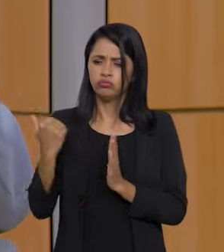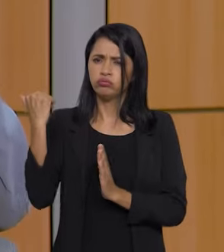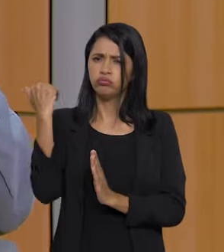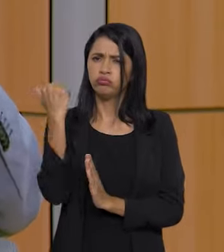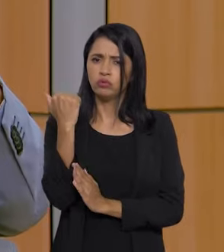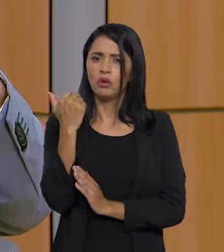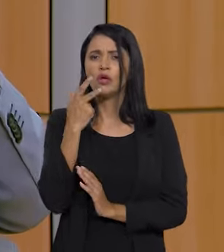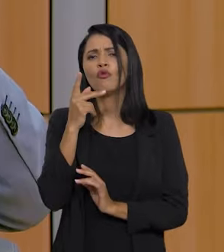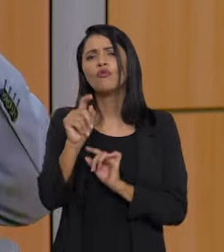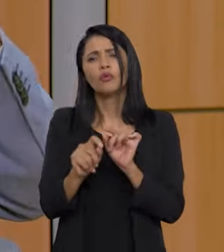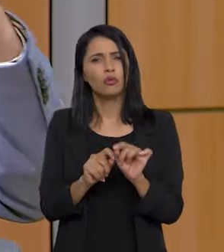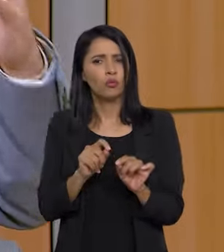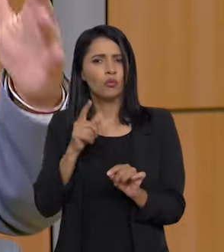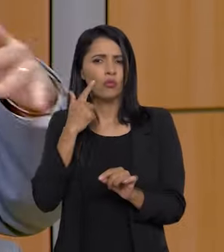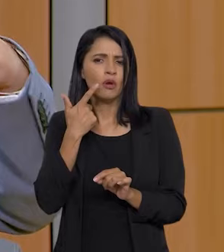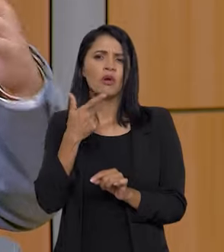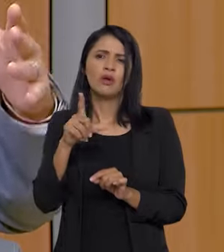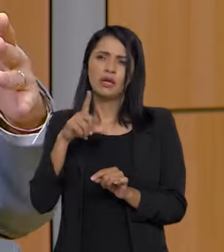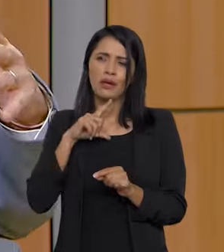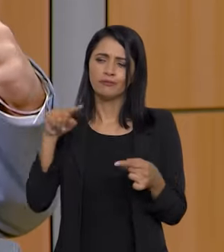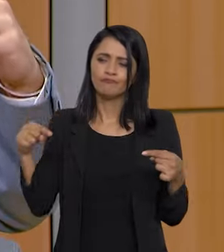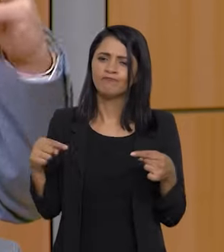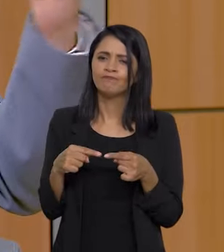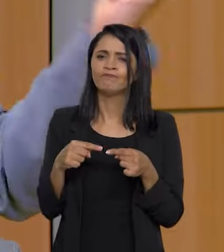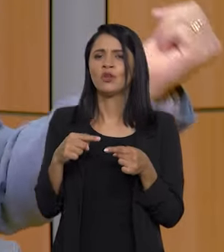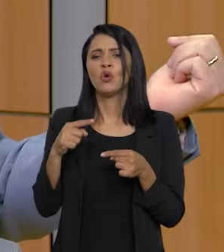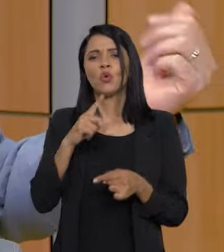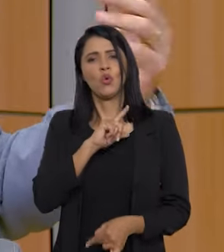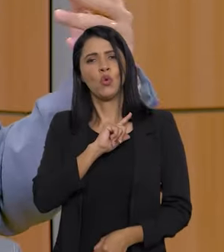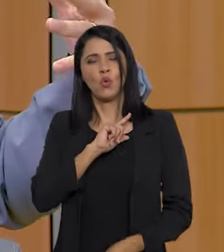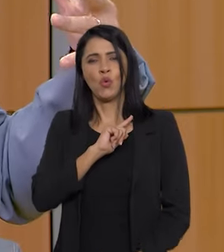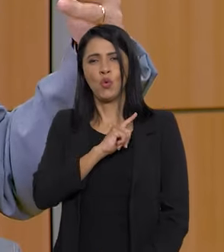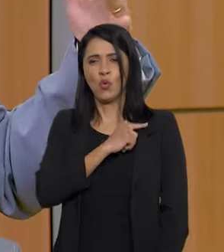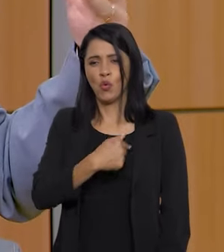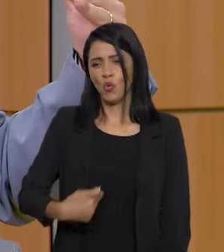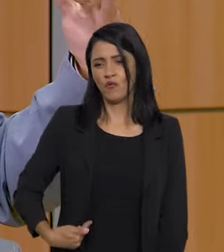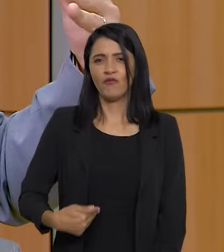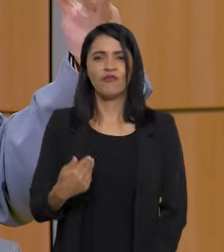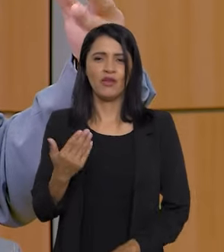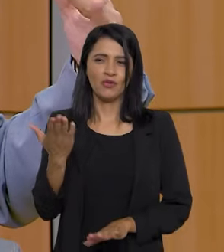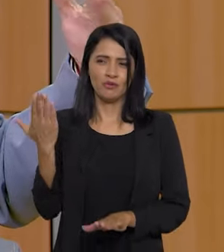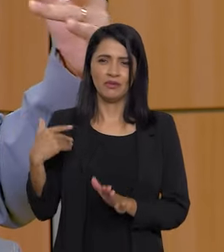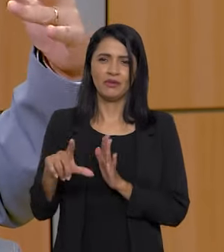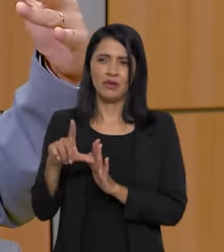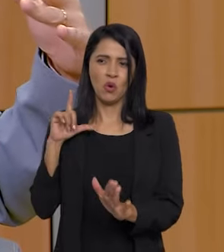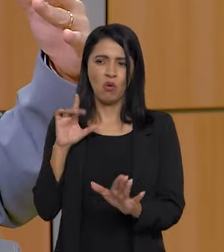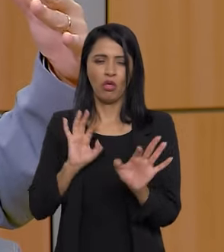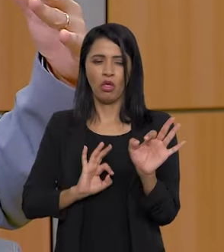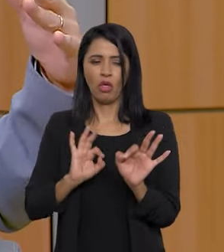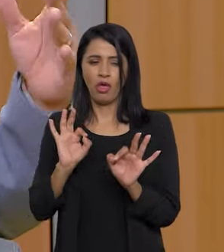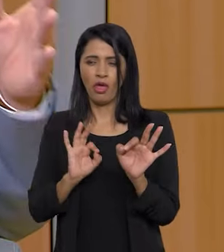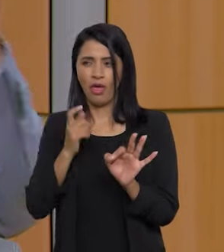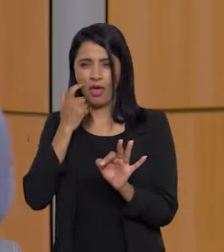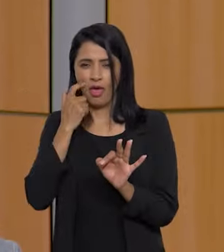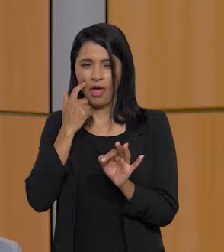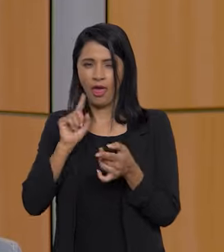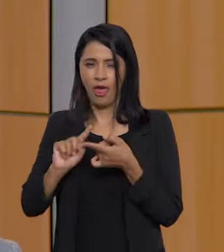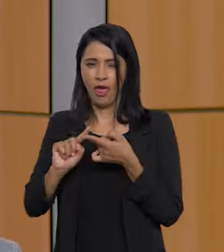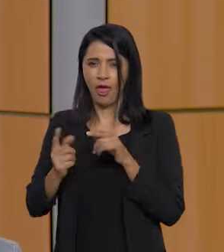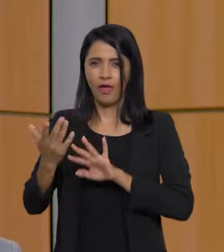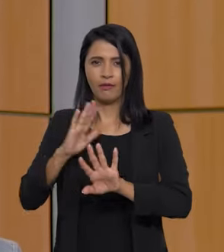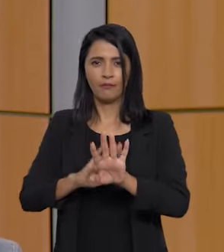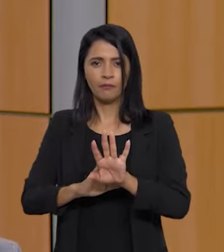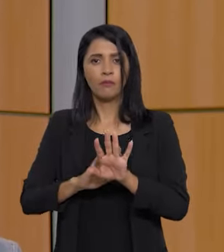Eu reputo que tenha muito a ver com o governo anterior que armou o campo brasileiro. Mas tem